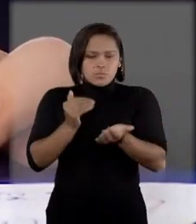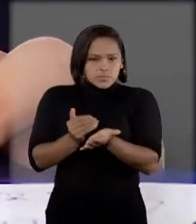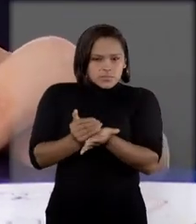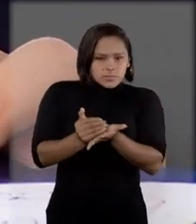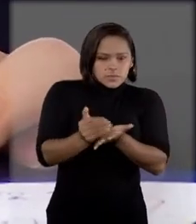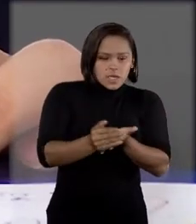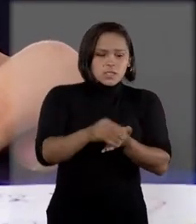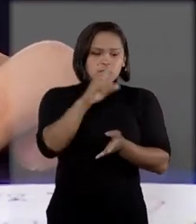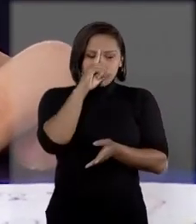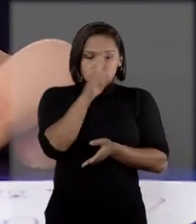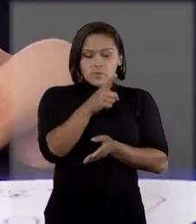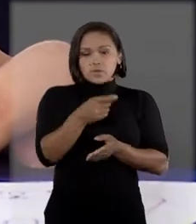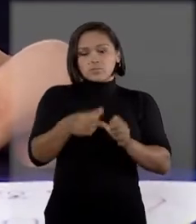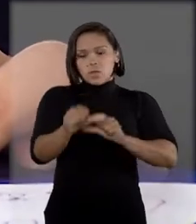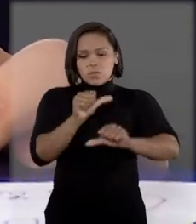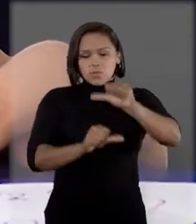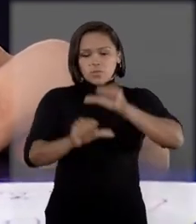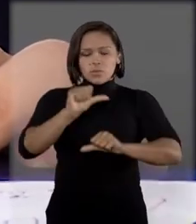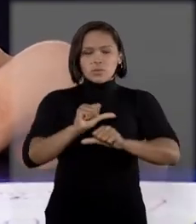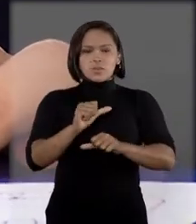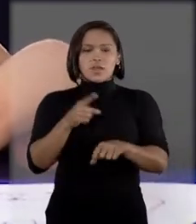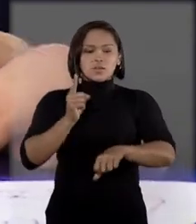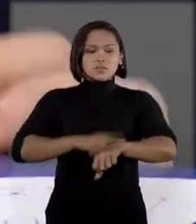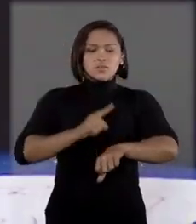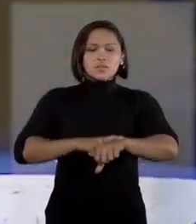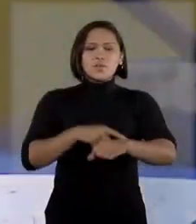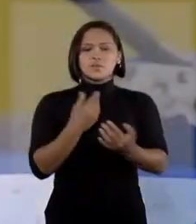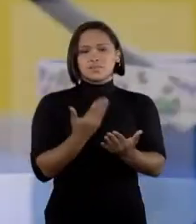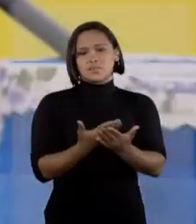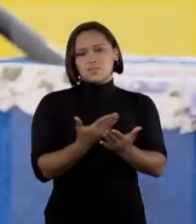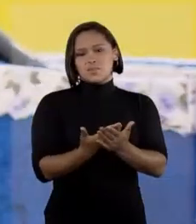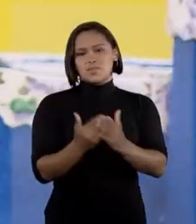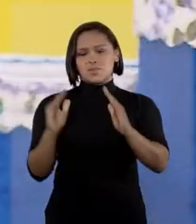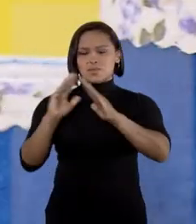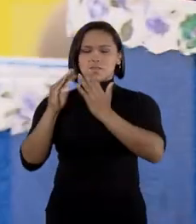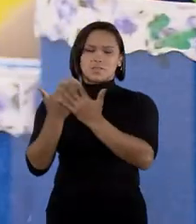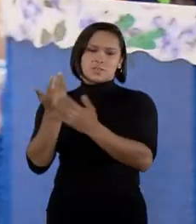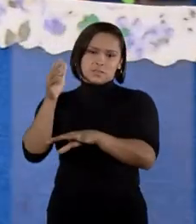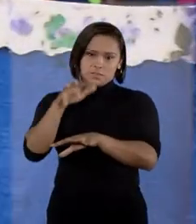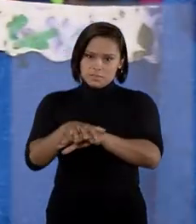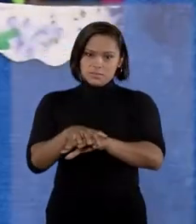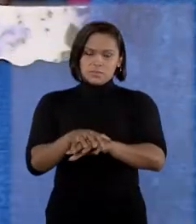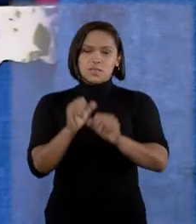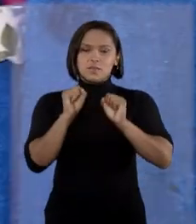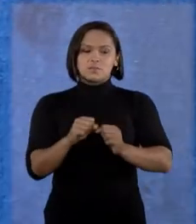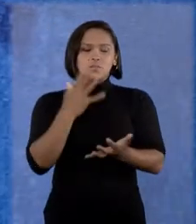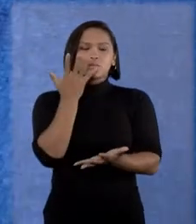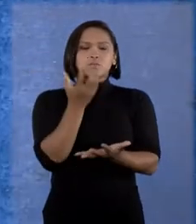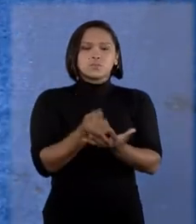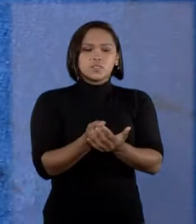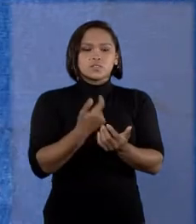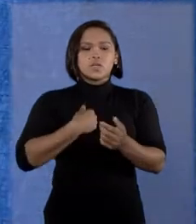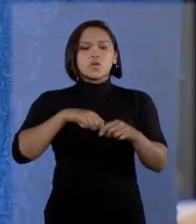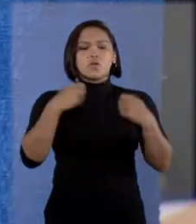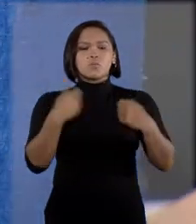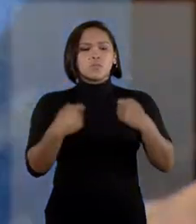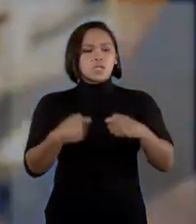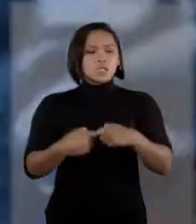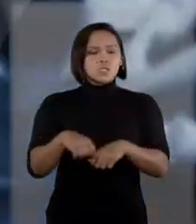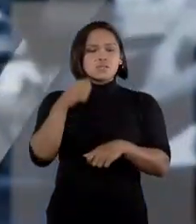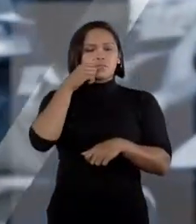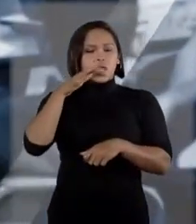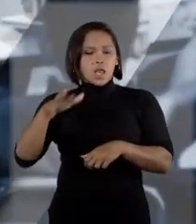direcionado em horário inverso ao que o aluno frequenta a escola inclusiva, e são disponibilizados de acordo com as respectivas necessidades.